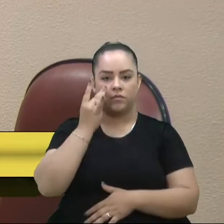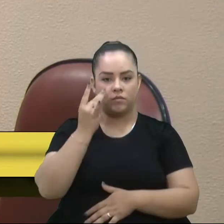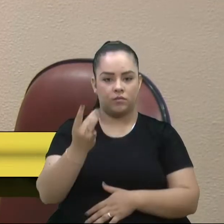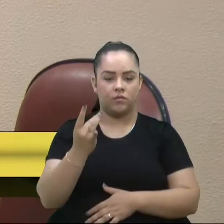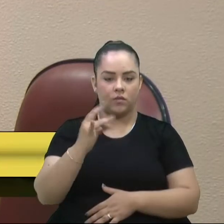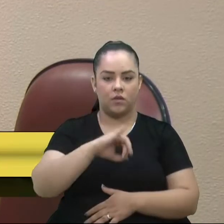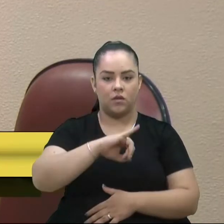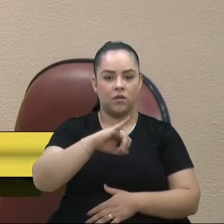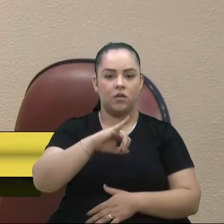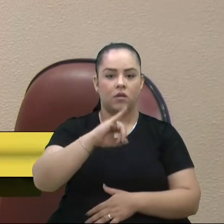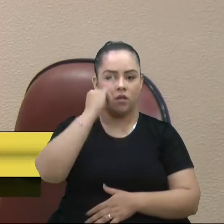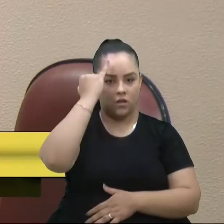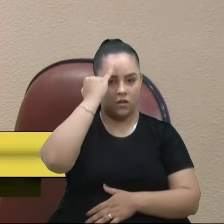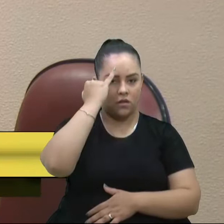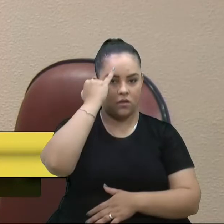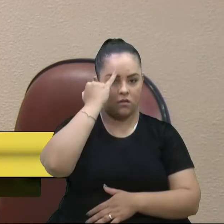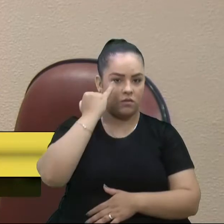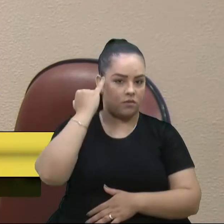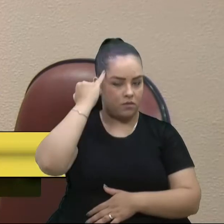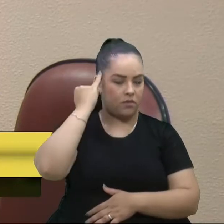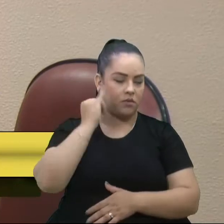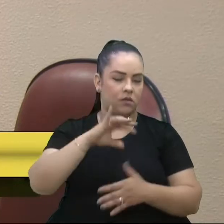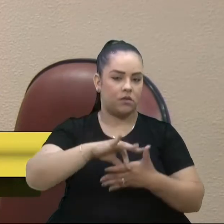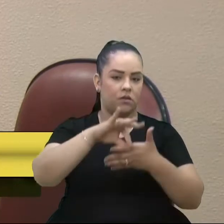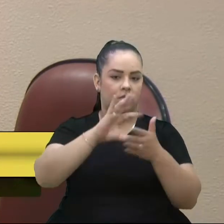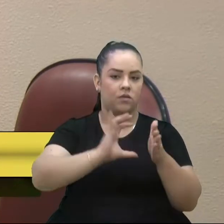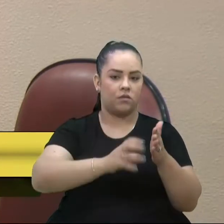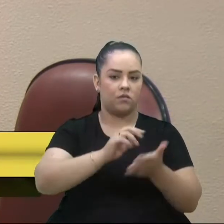Pascoal D'Ambros, líder da bancada do PSB.